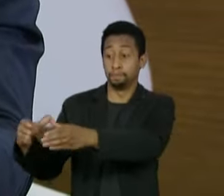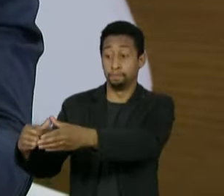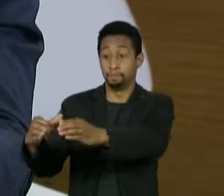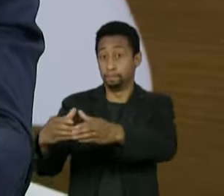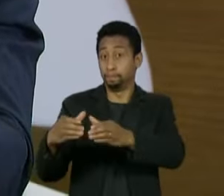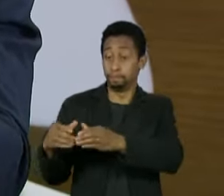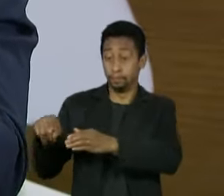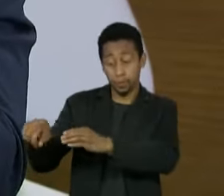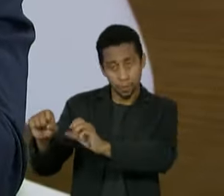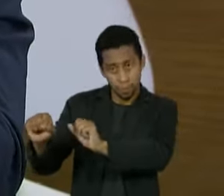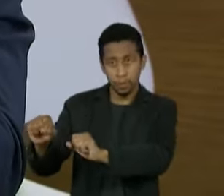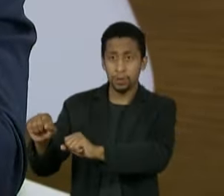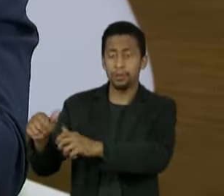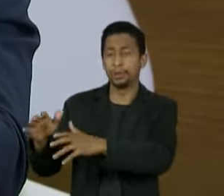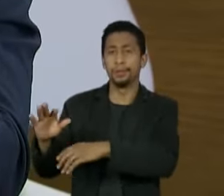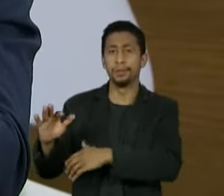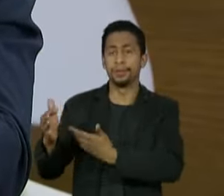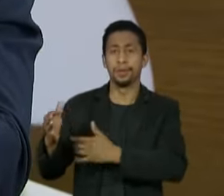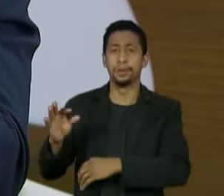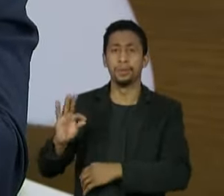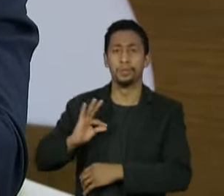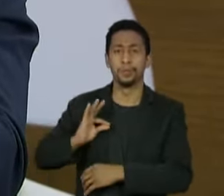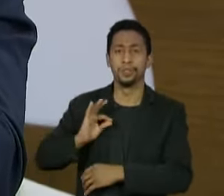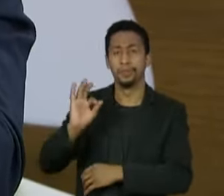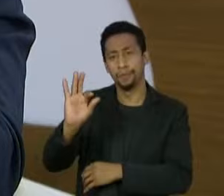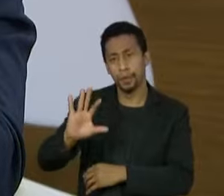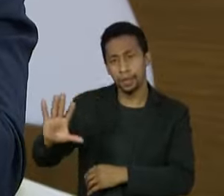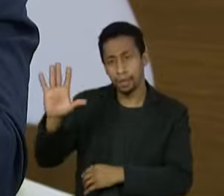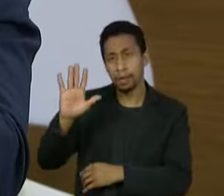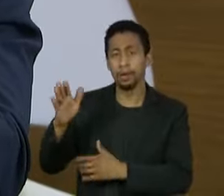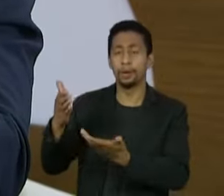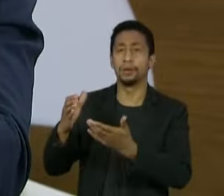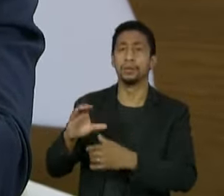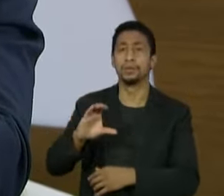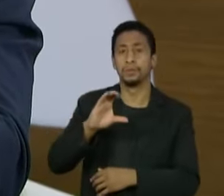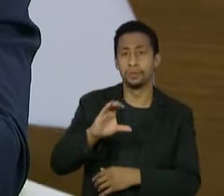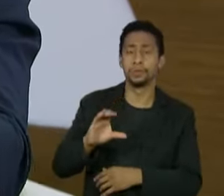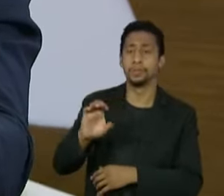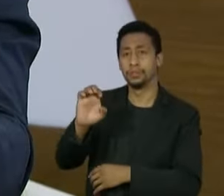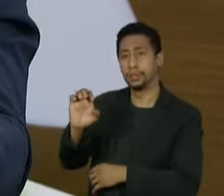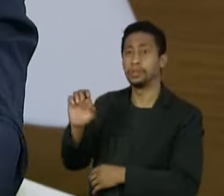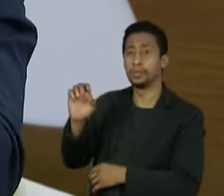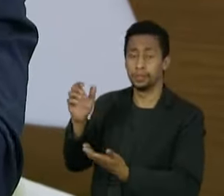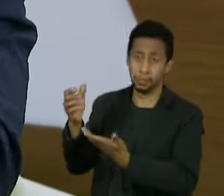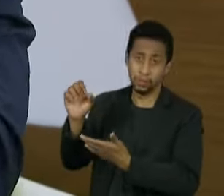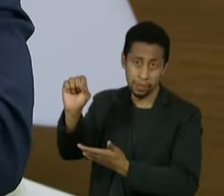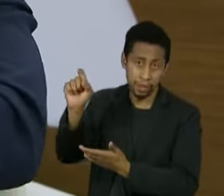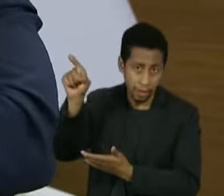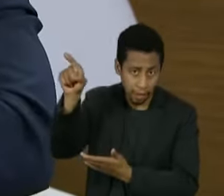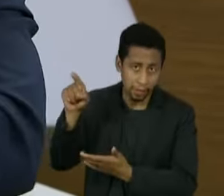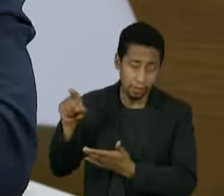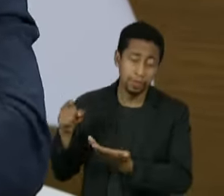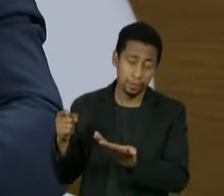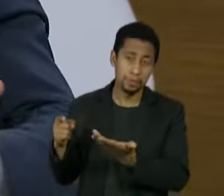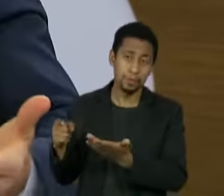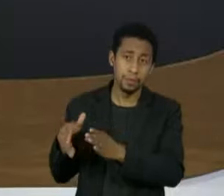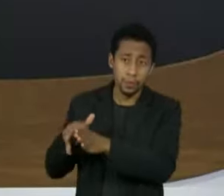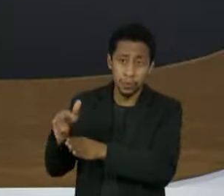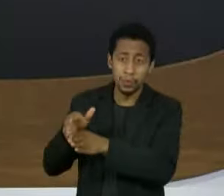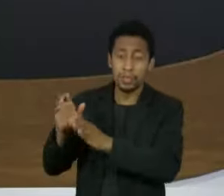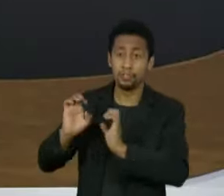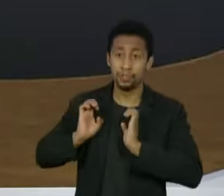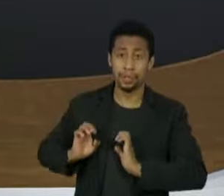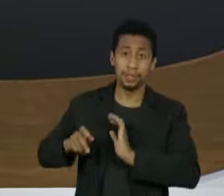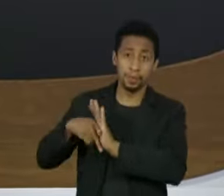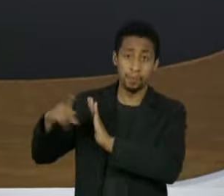para fazer isso, seja a Polícia Federal, seja o Conselho de Ética do Senado, no que pese eu ter milhões de